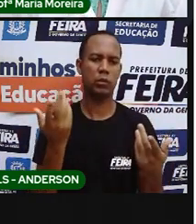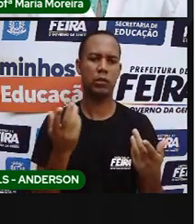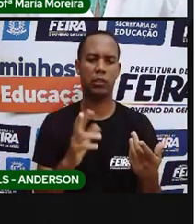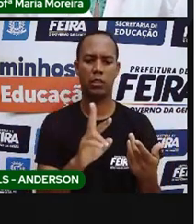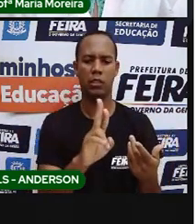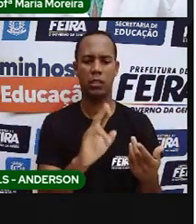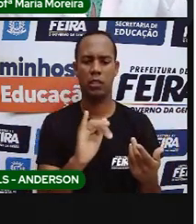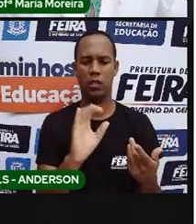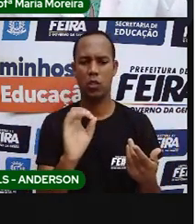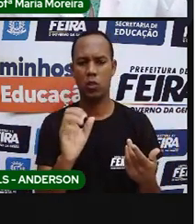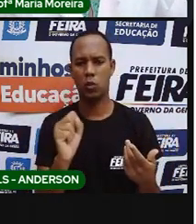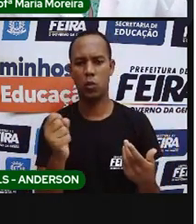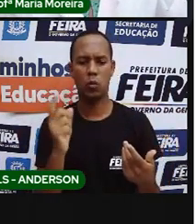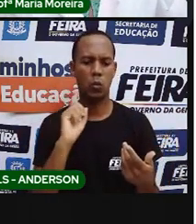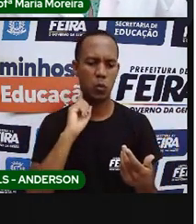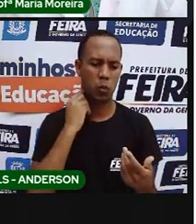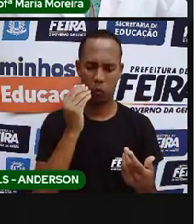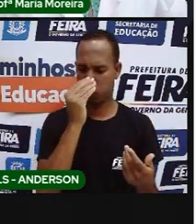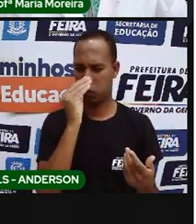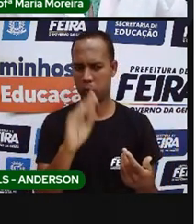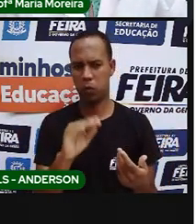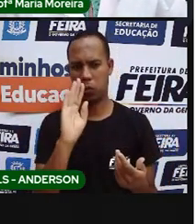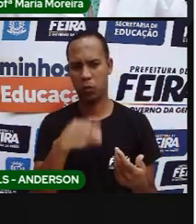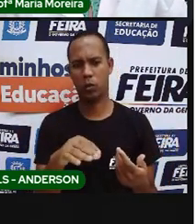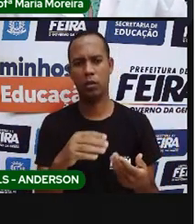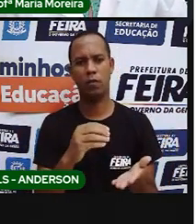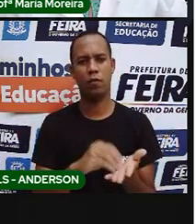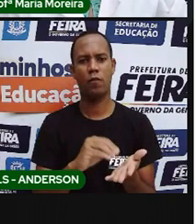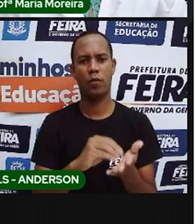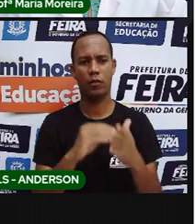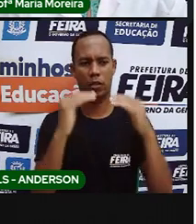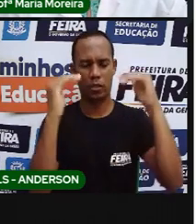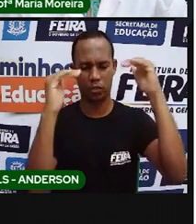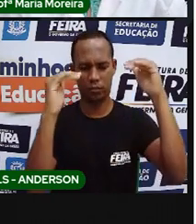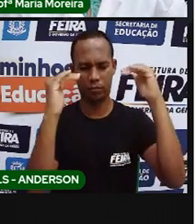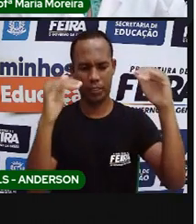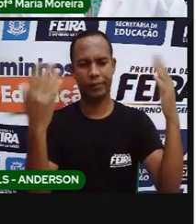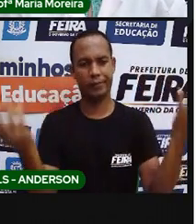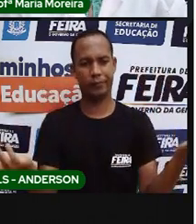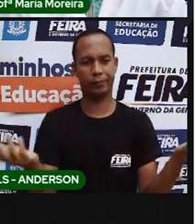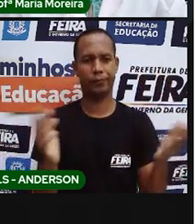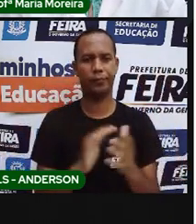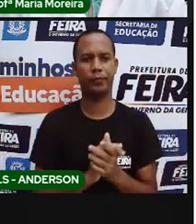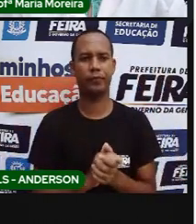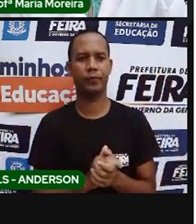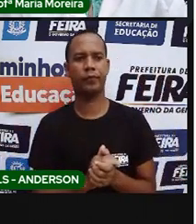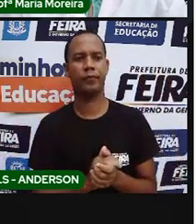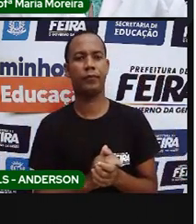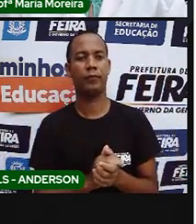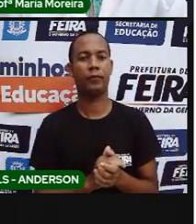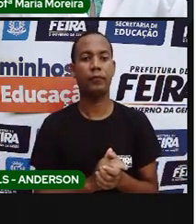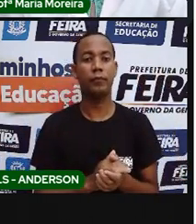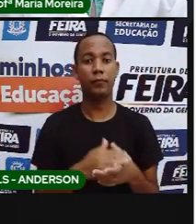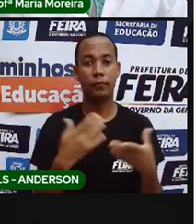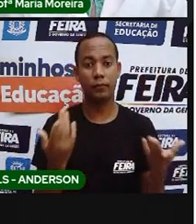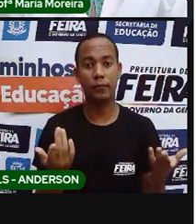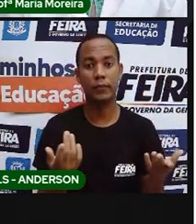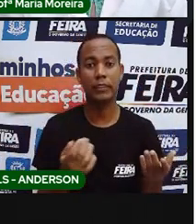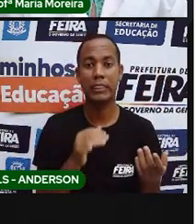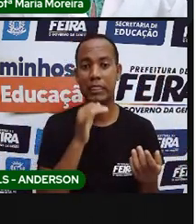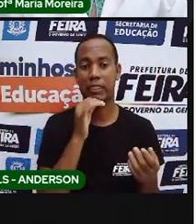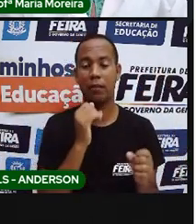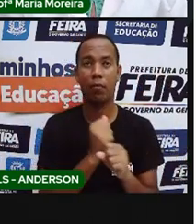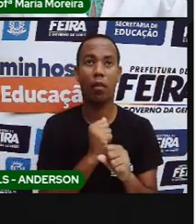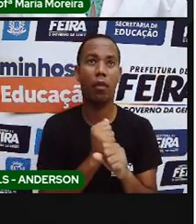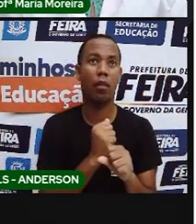o lixo. Então, tudo isso é um desrespeito com o quê? Com o meio ambiente. A gente ainda, depois de tanto tempo, ainda não